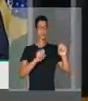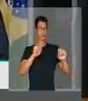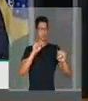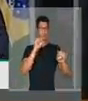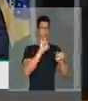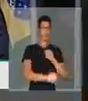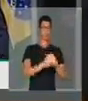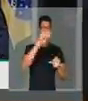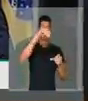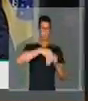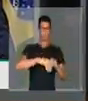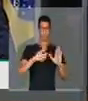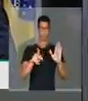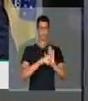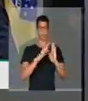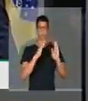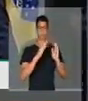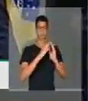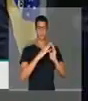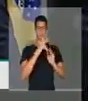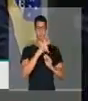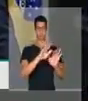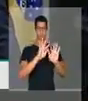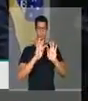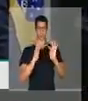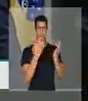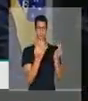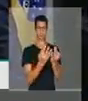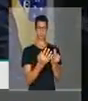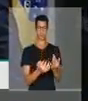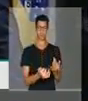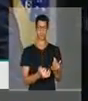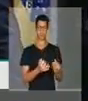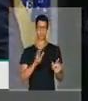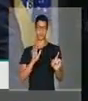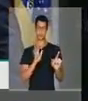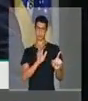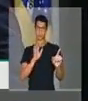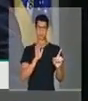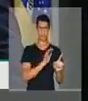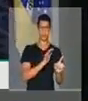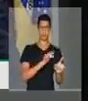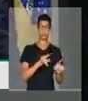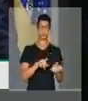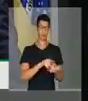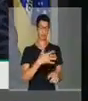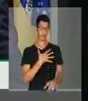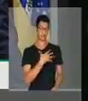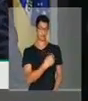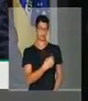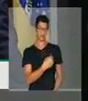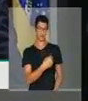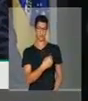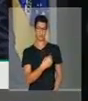executado dentro da sua casa e sua família, a minha ameaçada, inclusive a filha